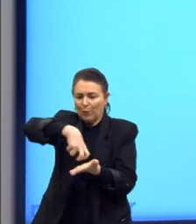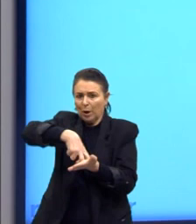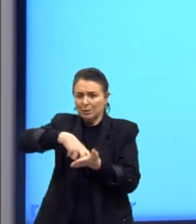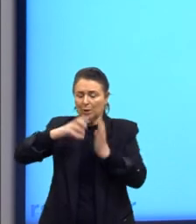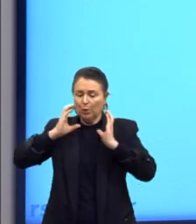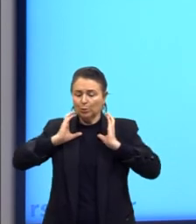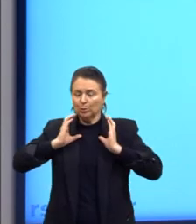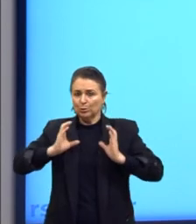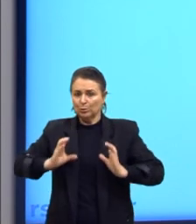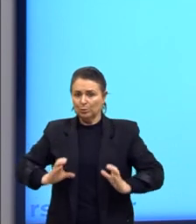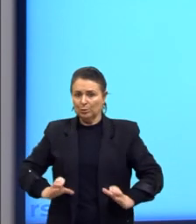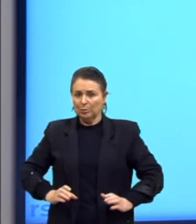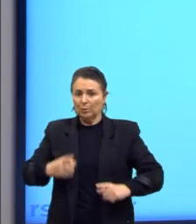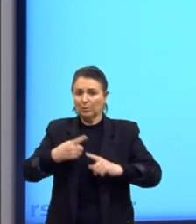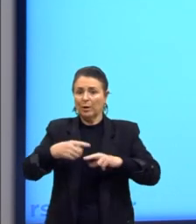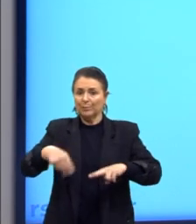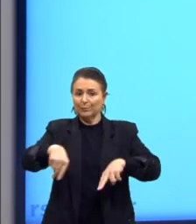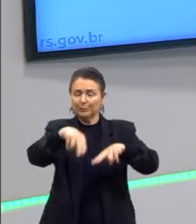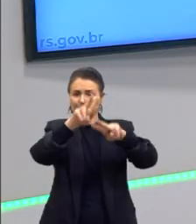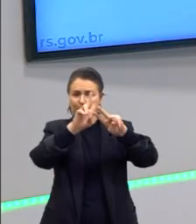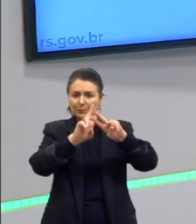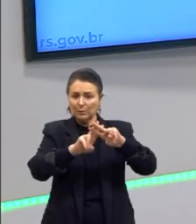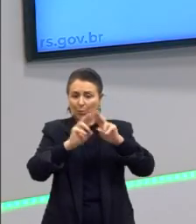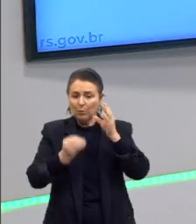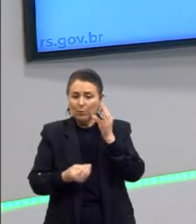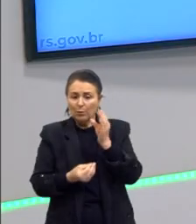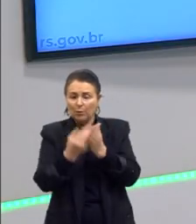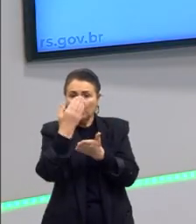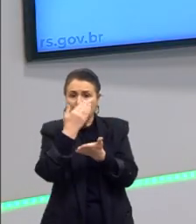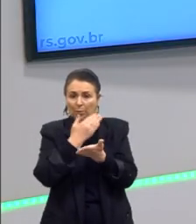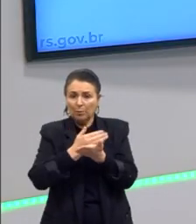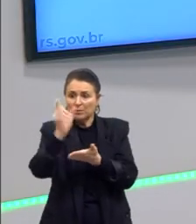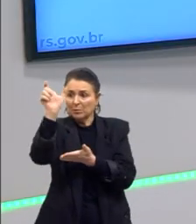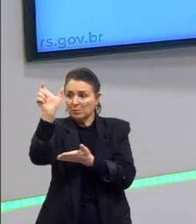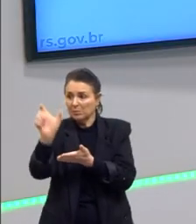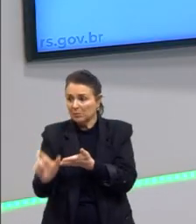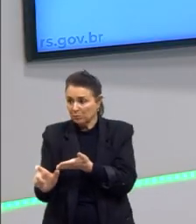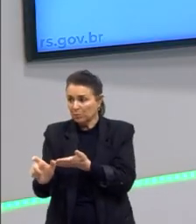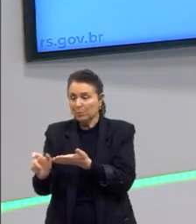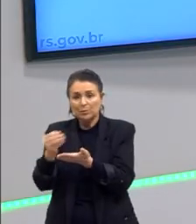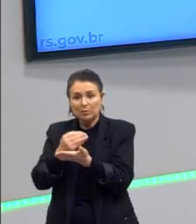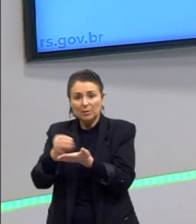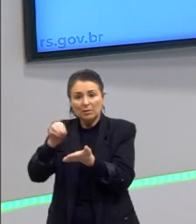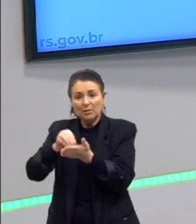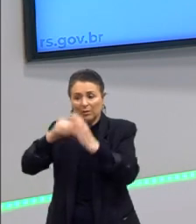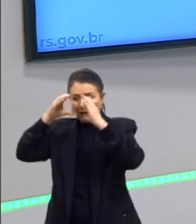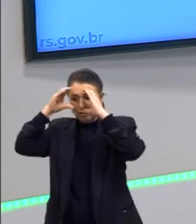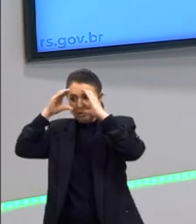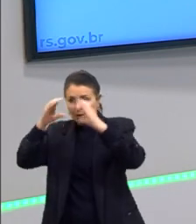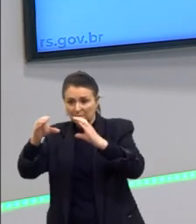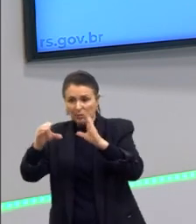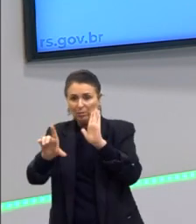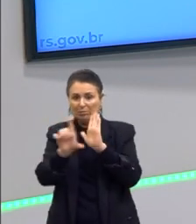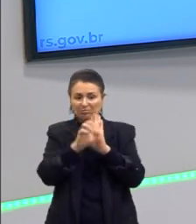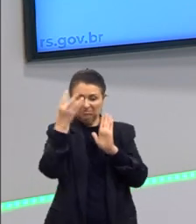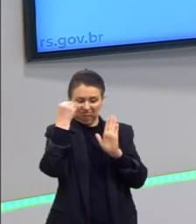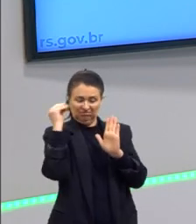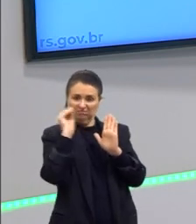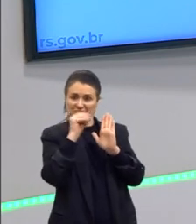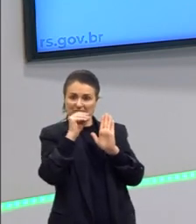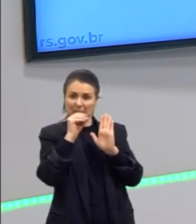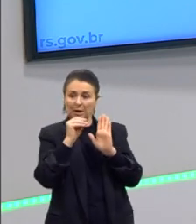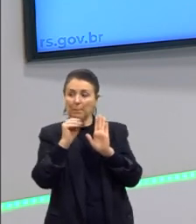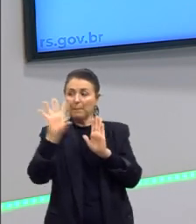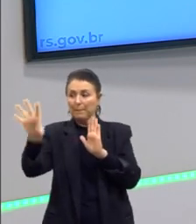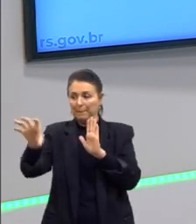porque a prisão surge quando essas pessoas se tornam indisciplinadas e aí elas vão para um lugar para voltarem a ter